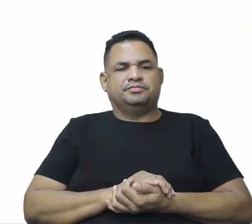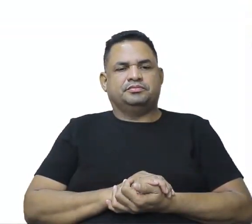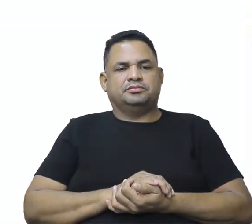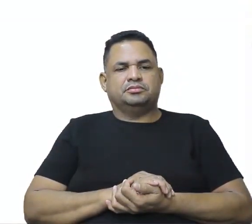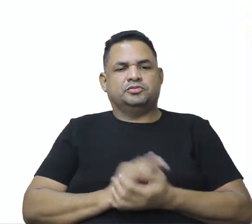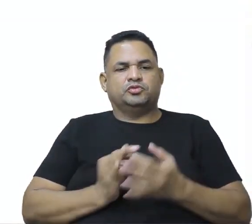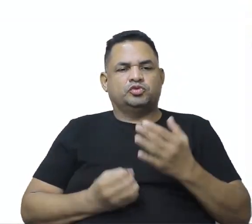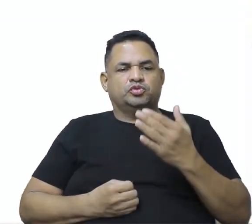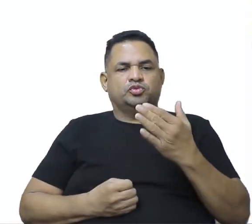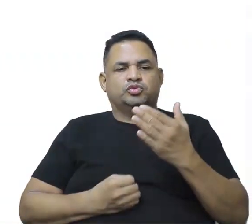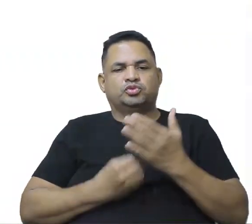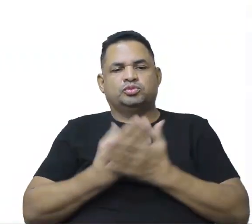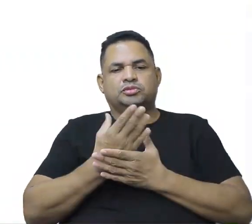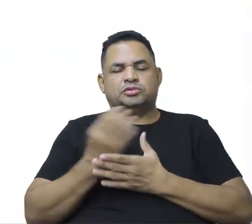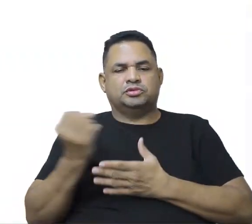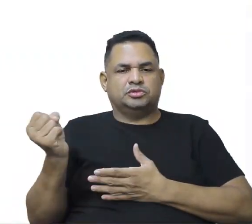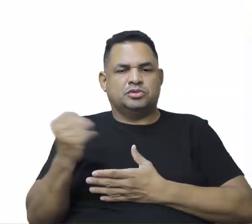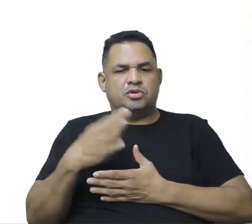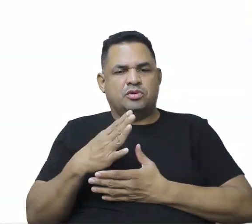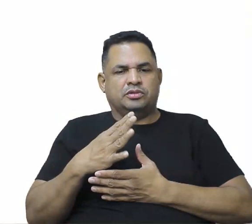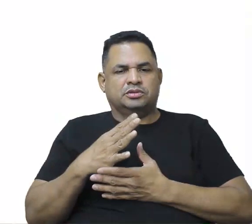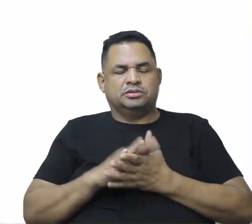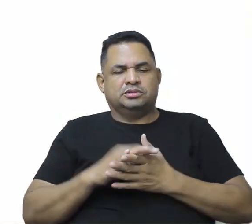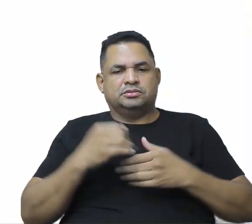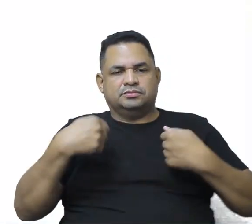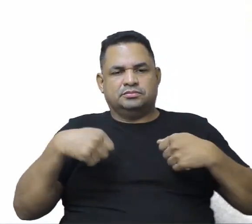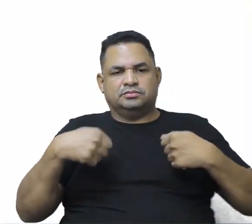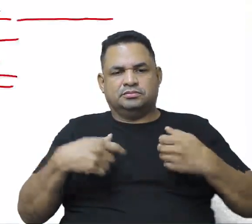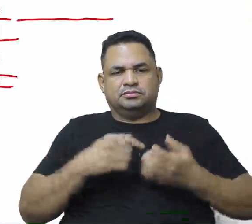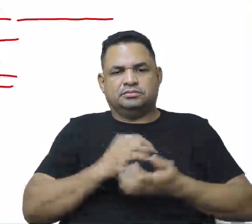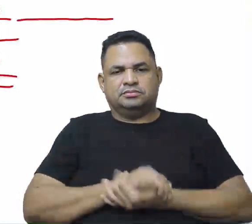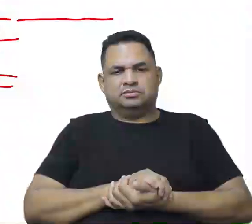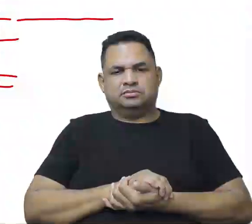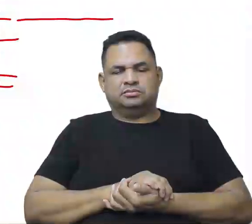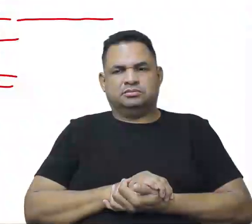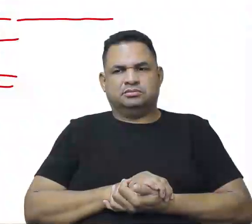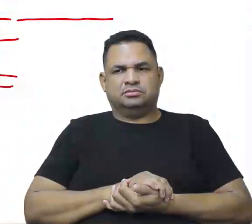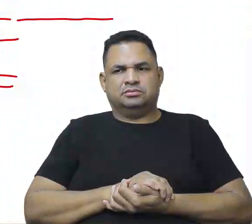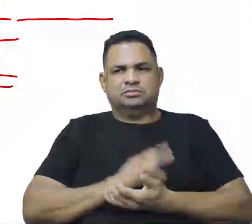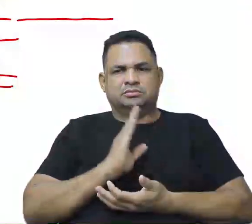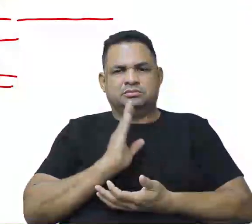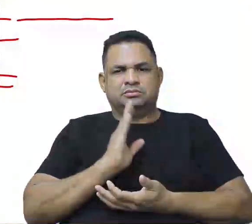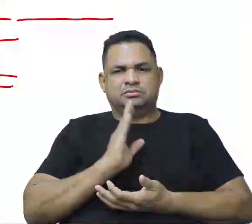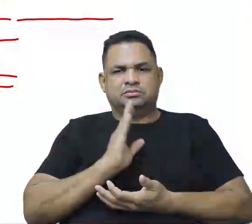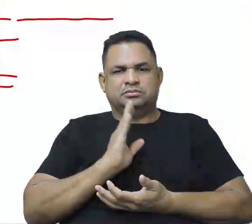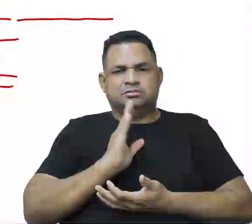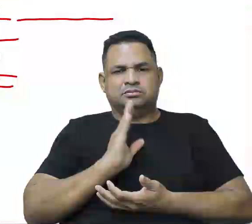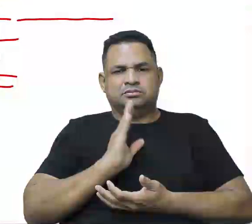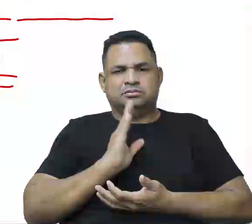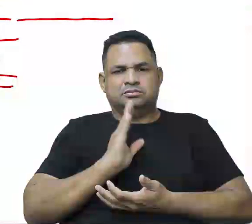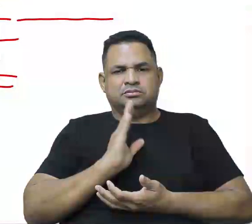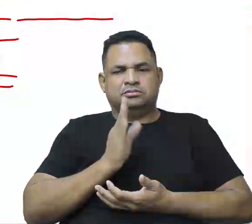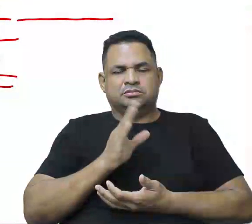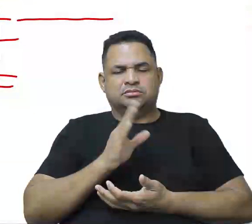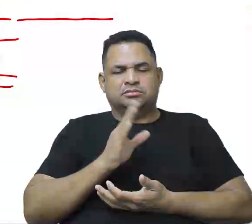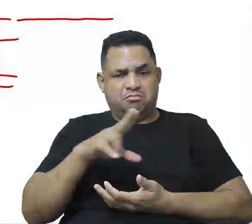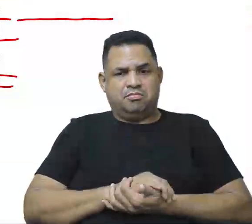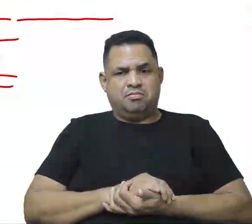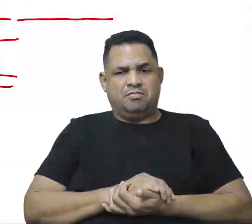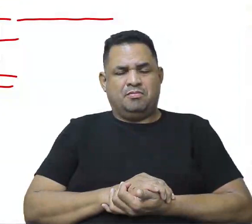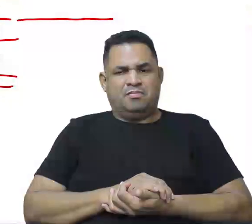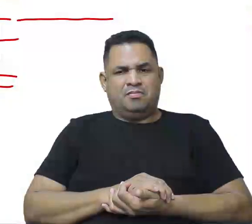criação de novas necessidades, olha só, porque já tem um consumidor aqui,